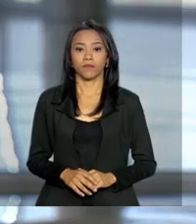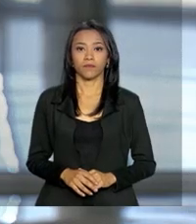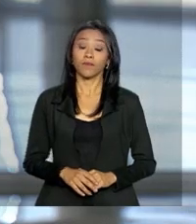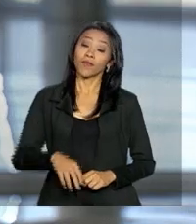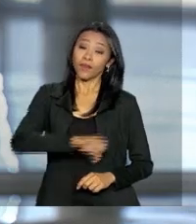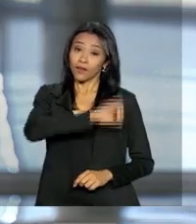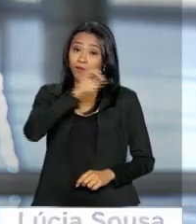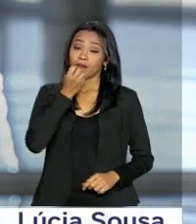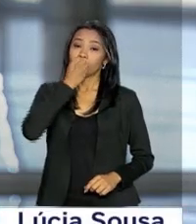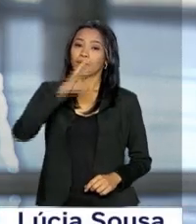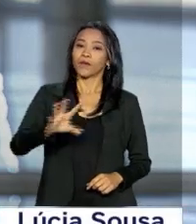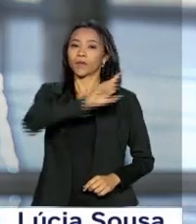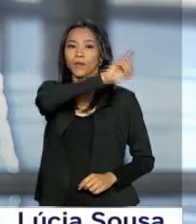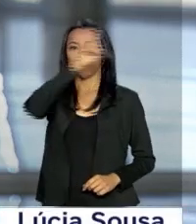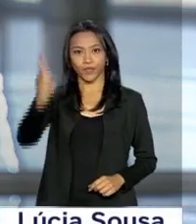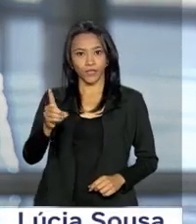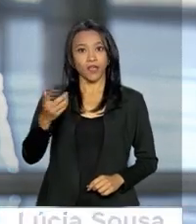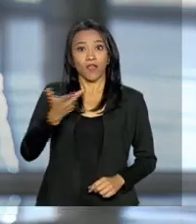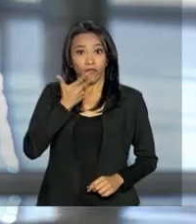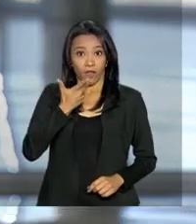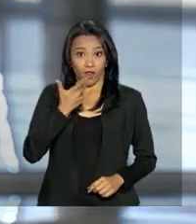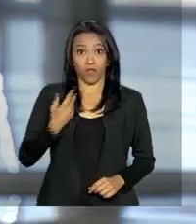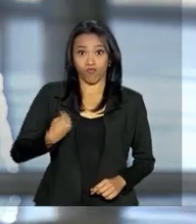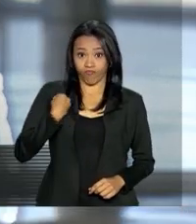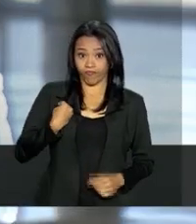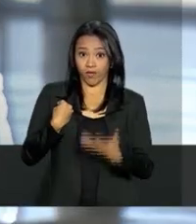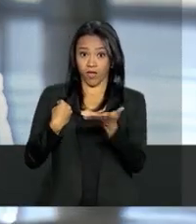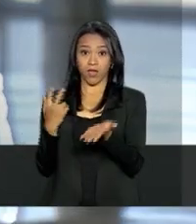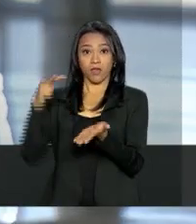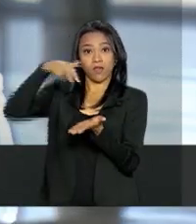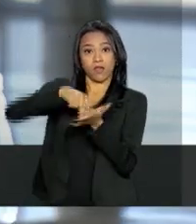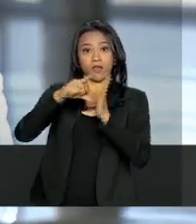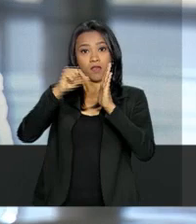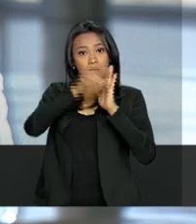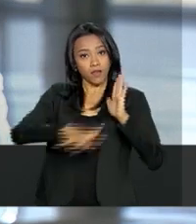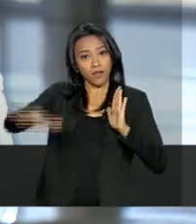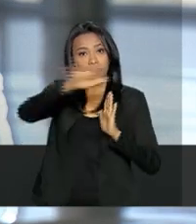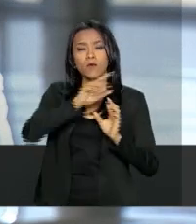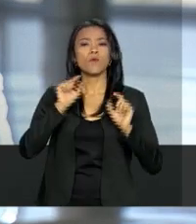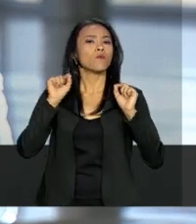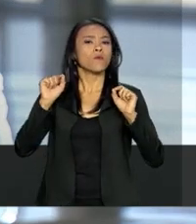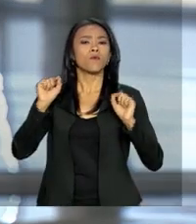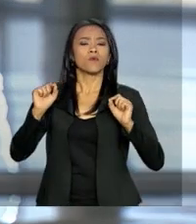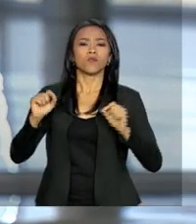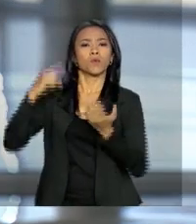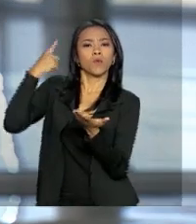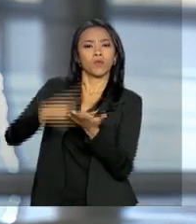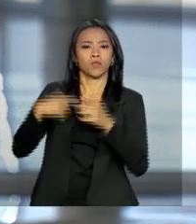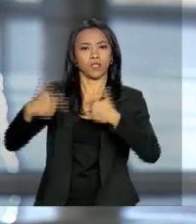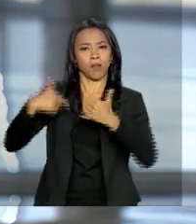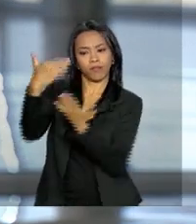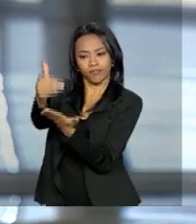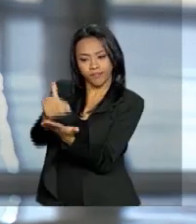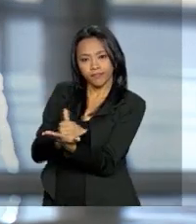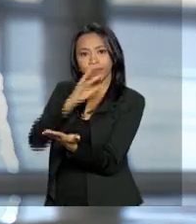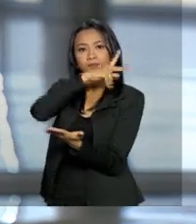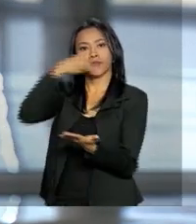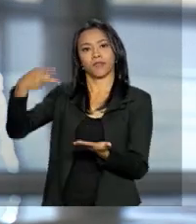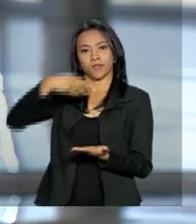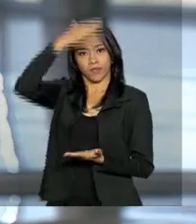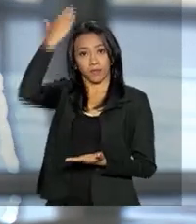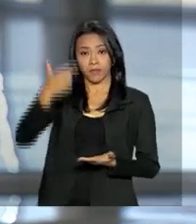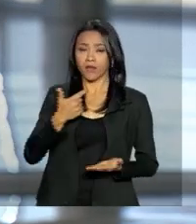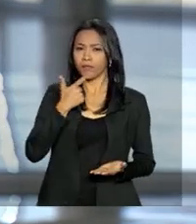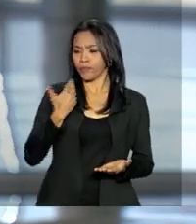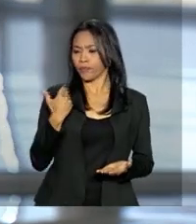Olá, bom dia. Nós falamos ao vivo aqui do Palácio do Planalto com informações da agenda do presidente Michel Temer. Agora há pouco, às 10 horas